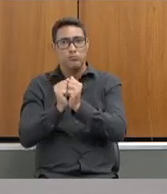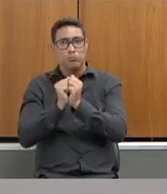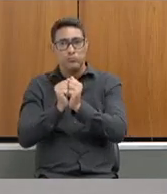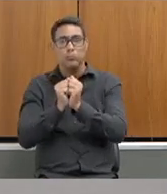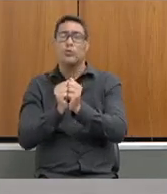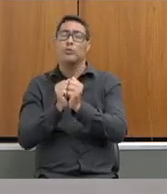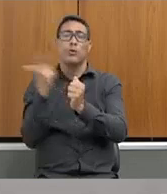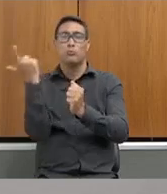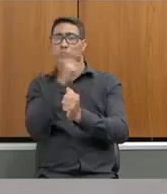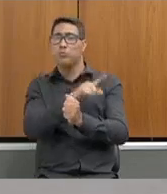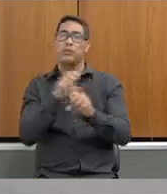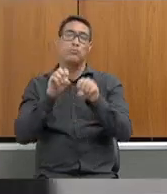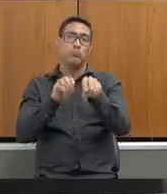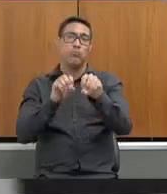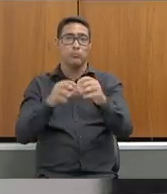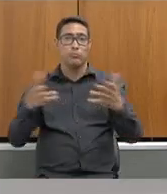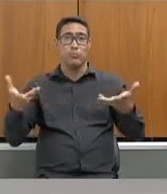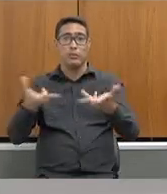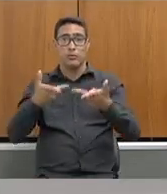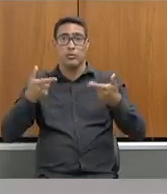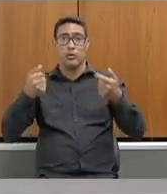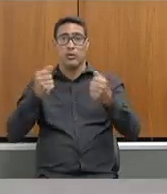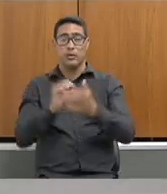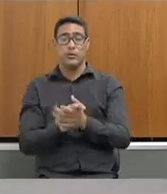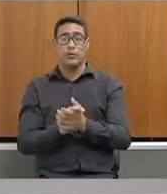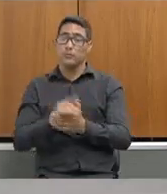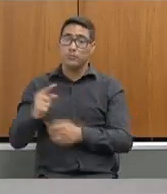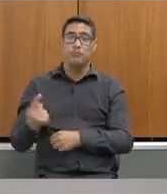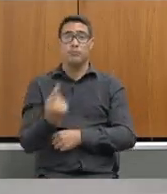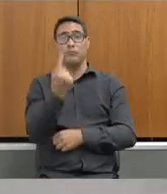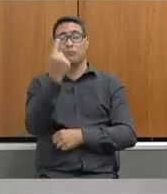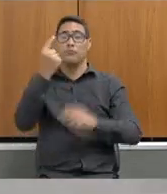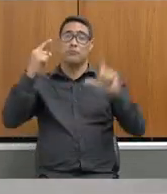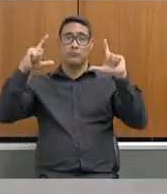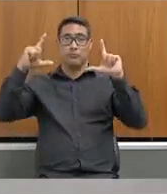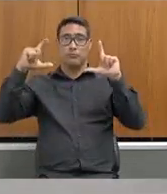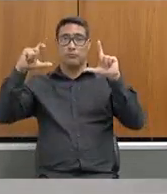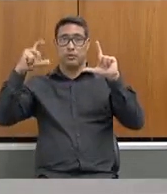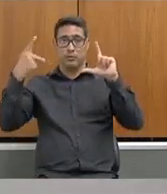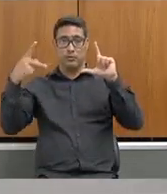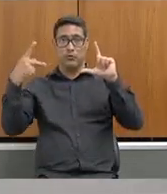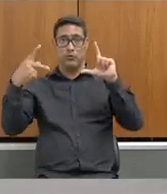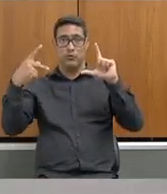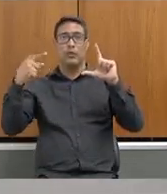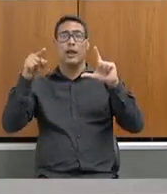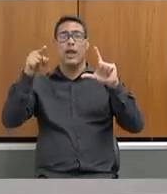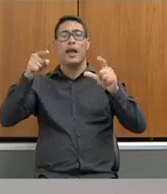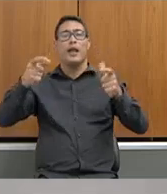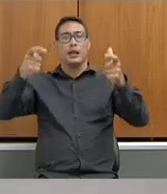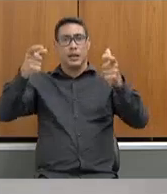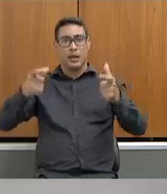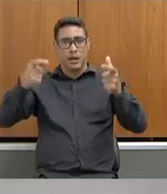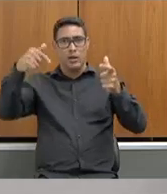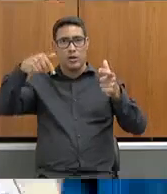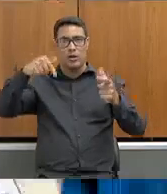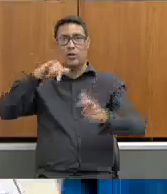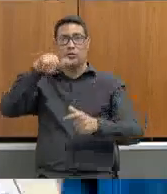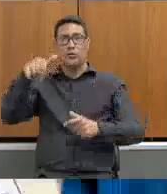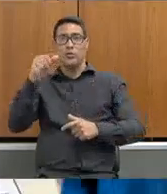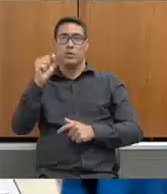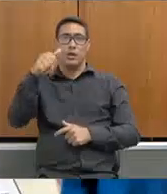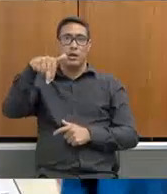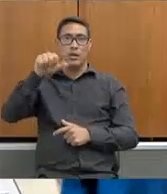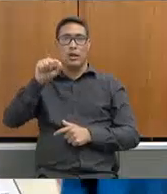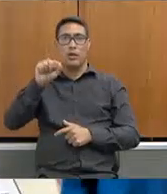educação de qualidade. Essa primeira foto, se eu não me engano, é da Regional de Janaúba. Ali nós vemos